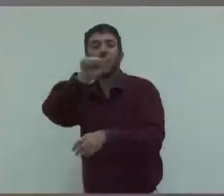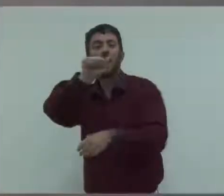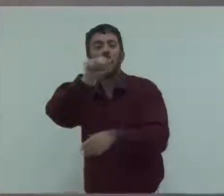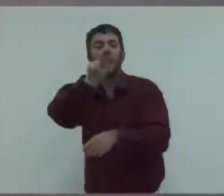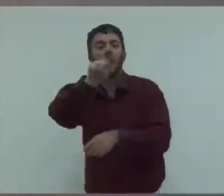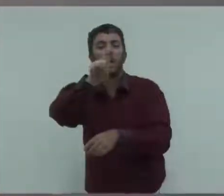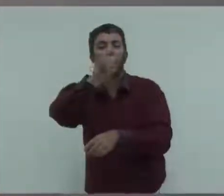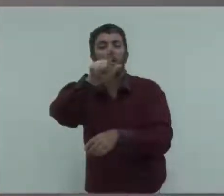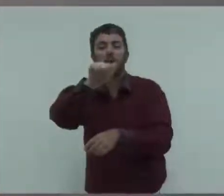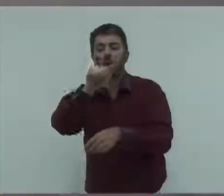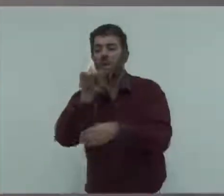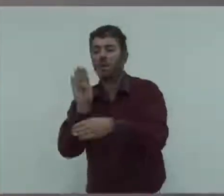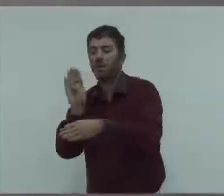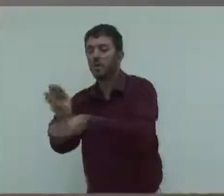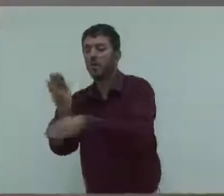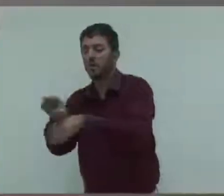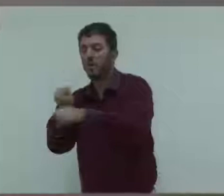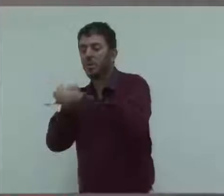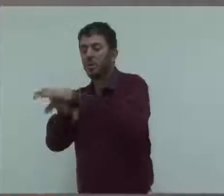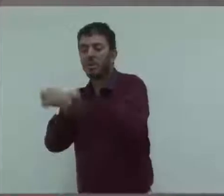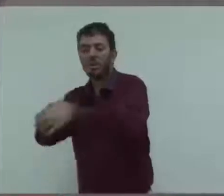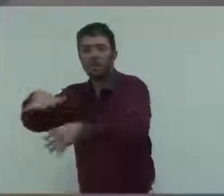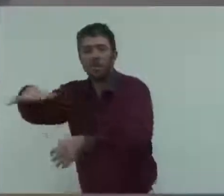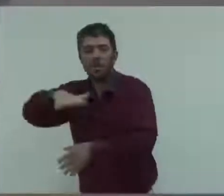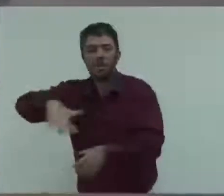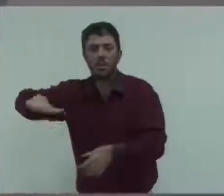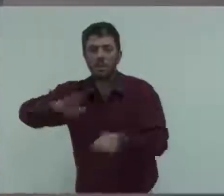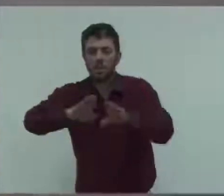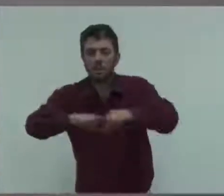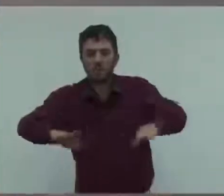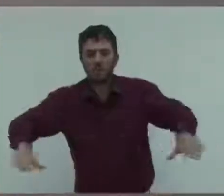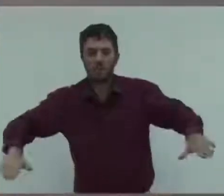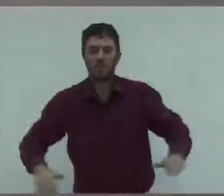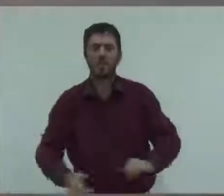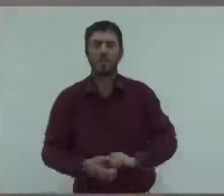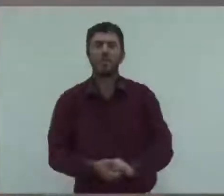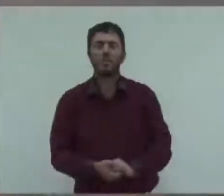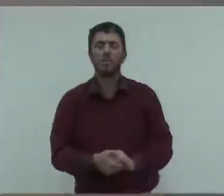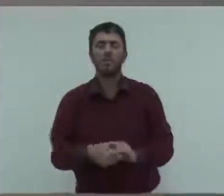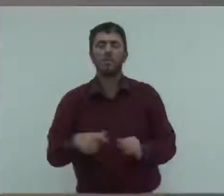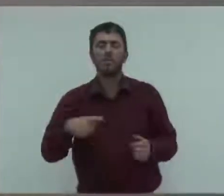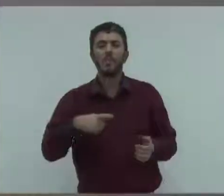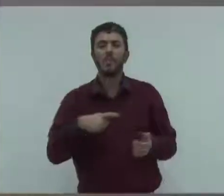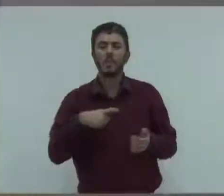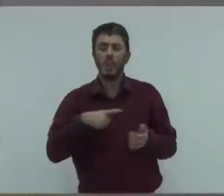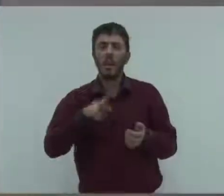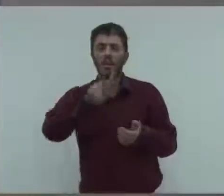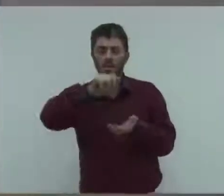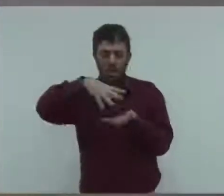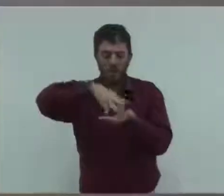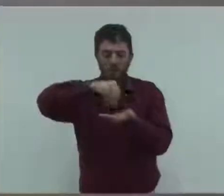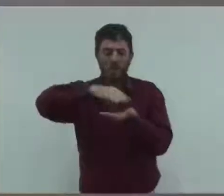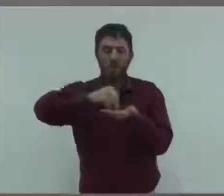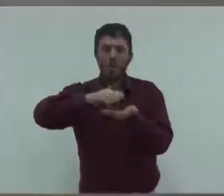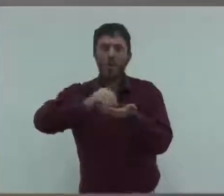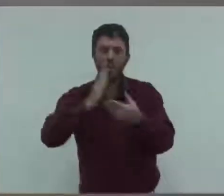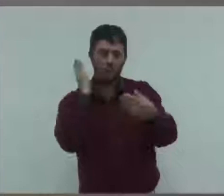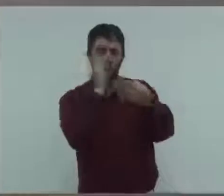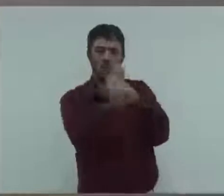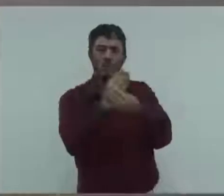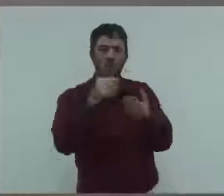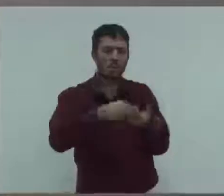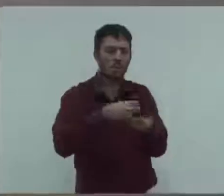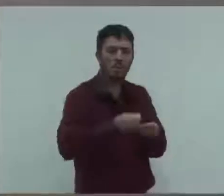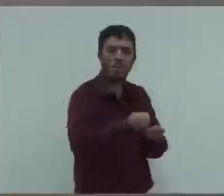encaminhe uma cópia desse processo, na qual vou encaminhar uma cópia para cada vereador. Ficou definido dessa forma, um processo esse que tem